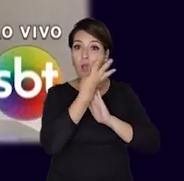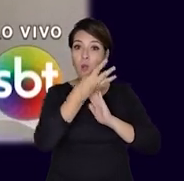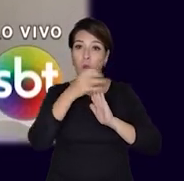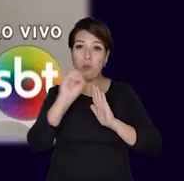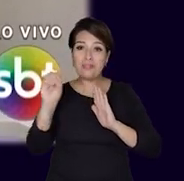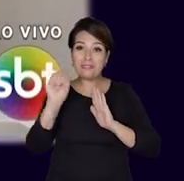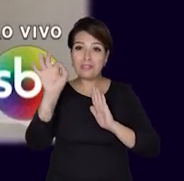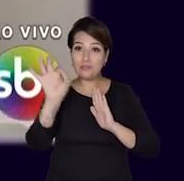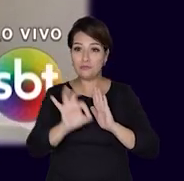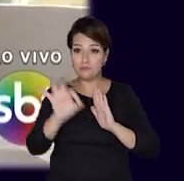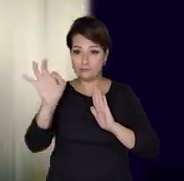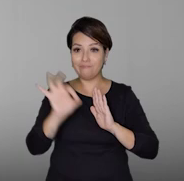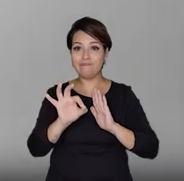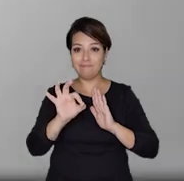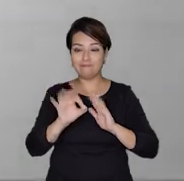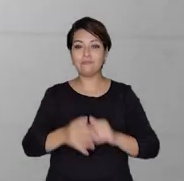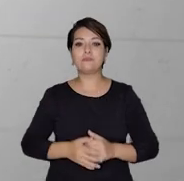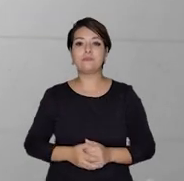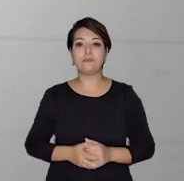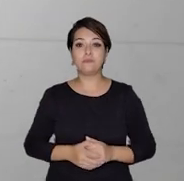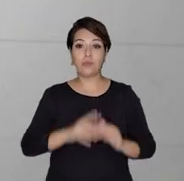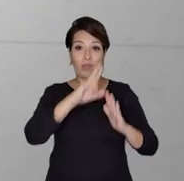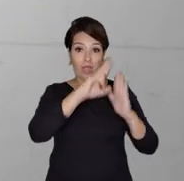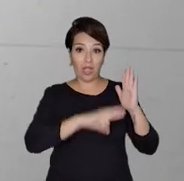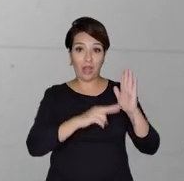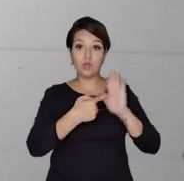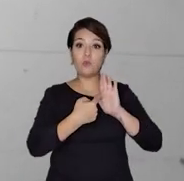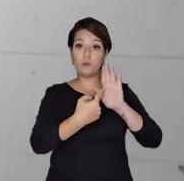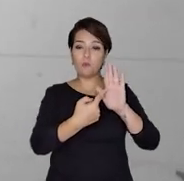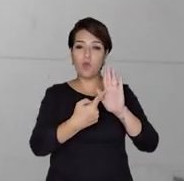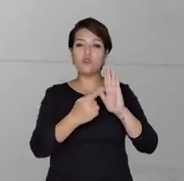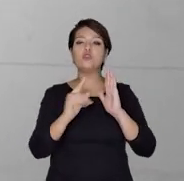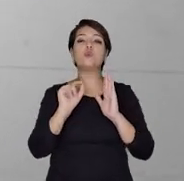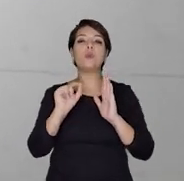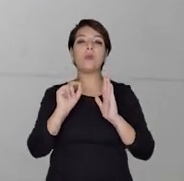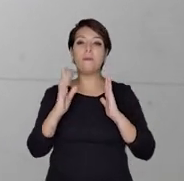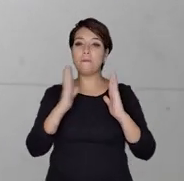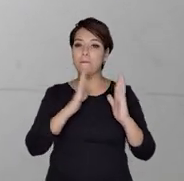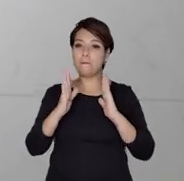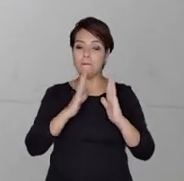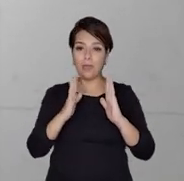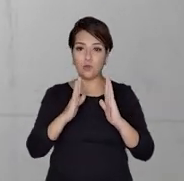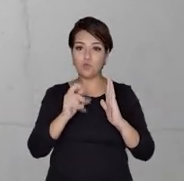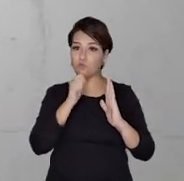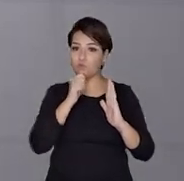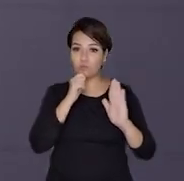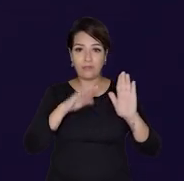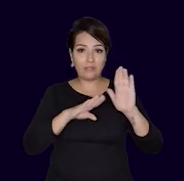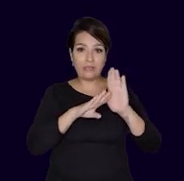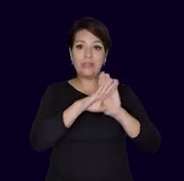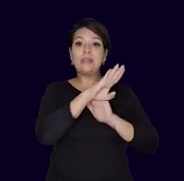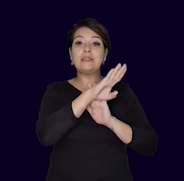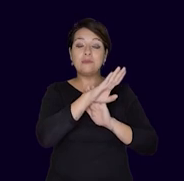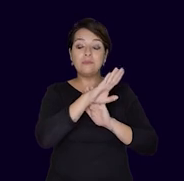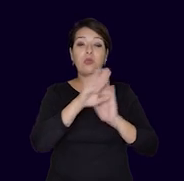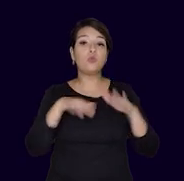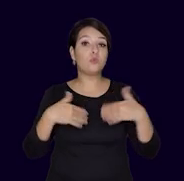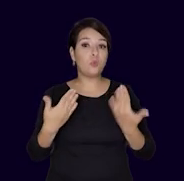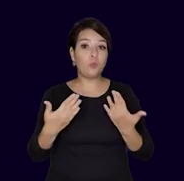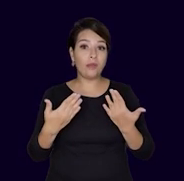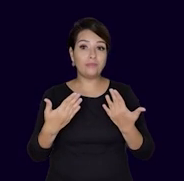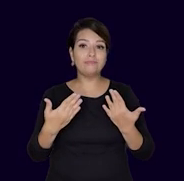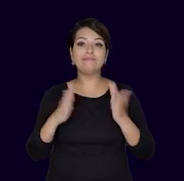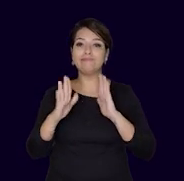que 400%. O relatório mostra que o único período em que as milícias não cresceram foi após a CPI das milícias,